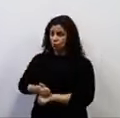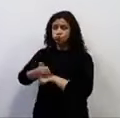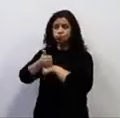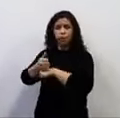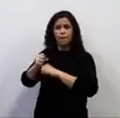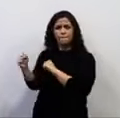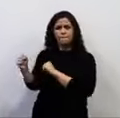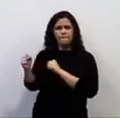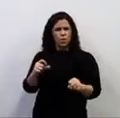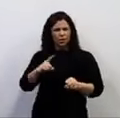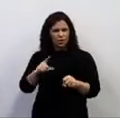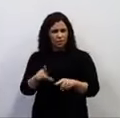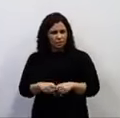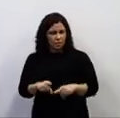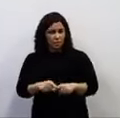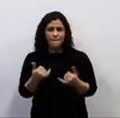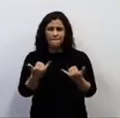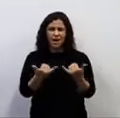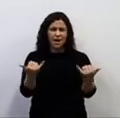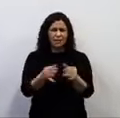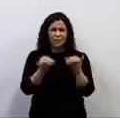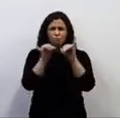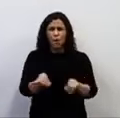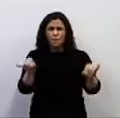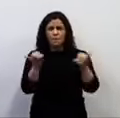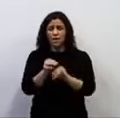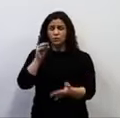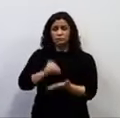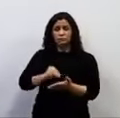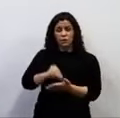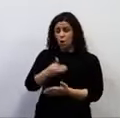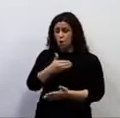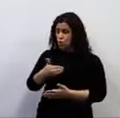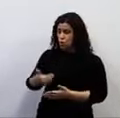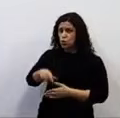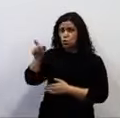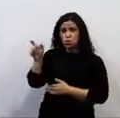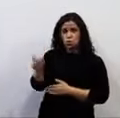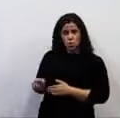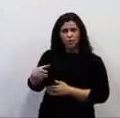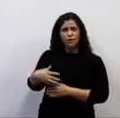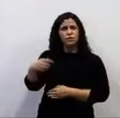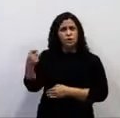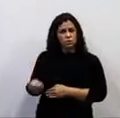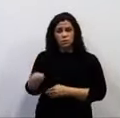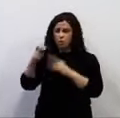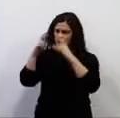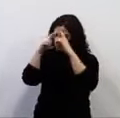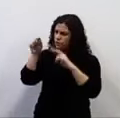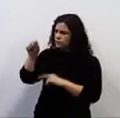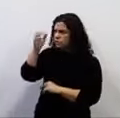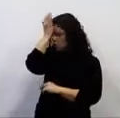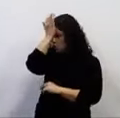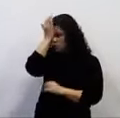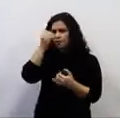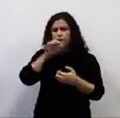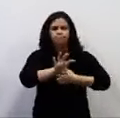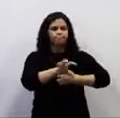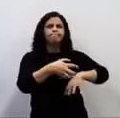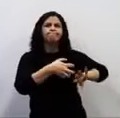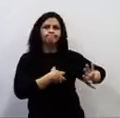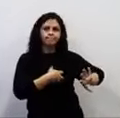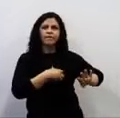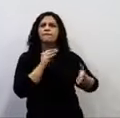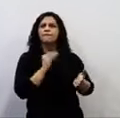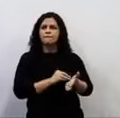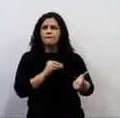acontecendo. Falta para esse governo, Leputado Hussein, com todo respeito à vossa excelência, empatia, mas sobra intransigência